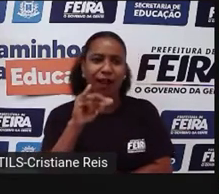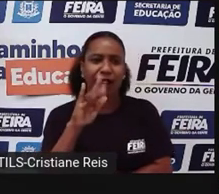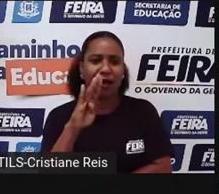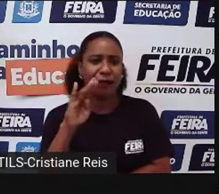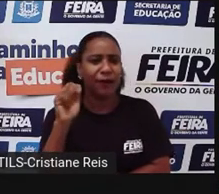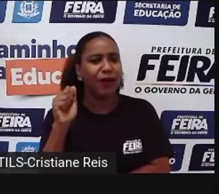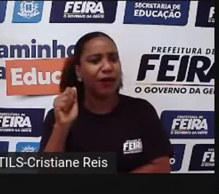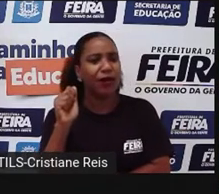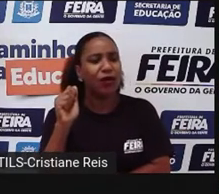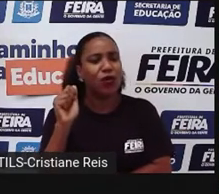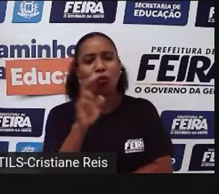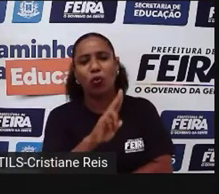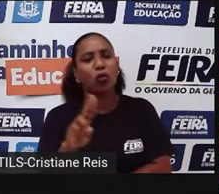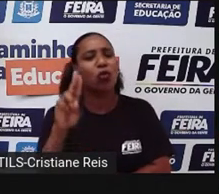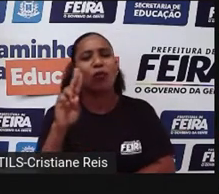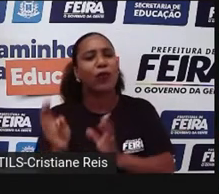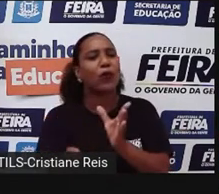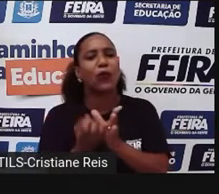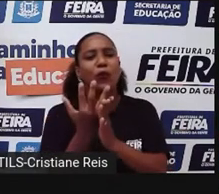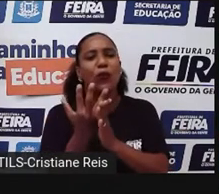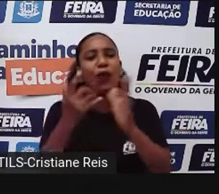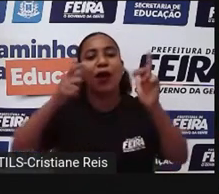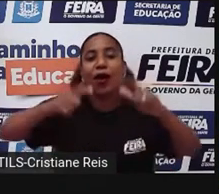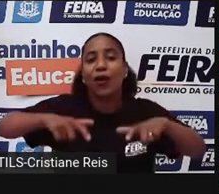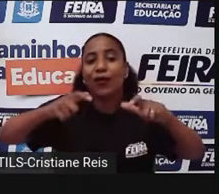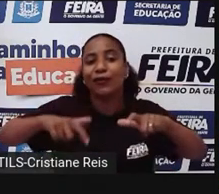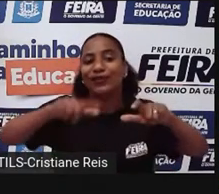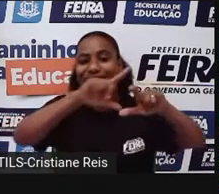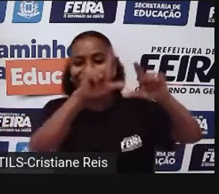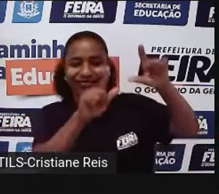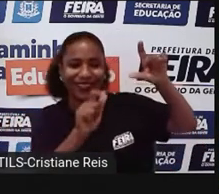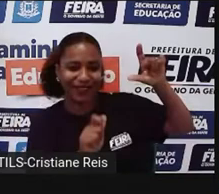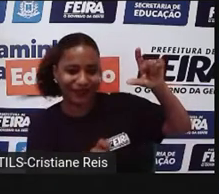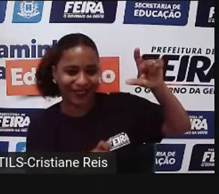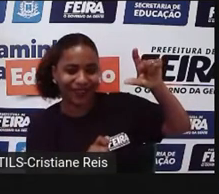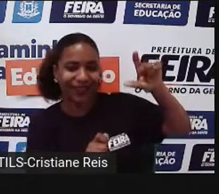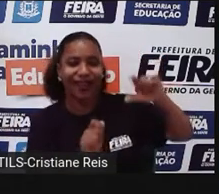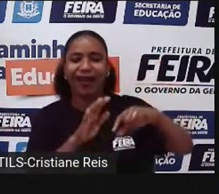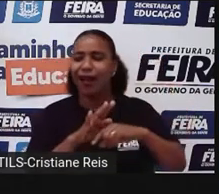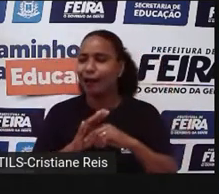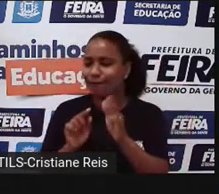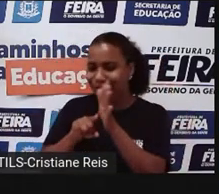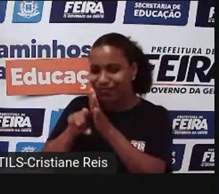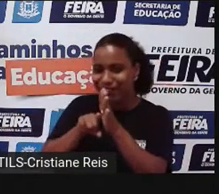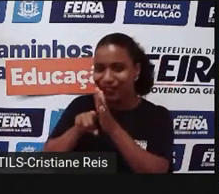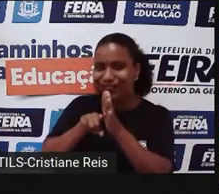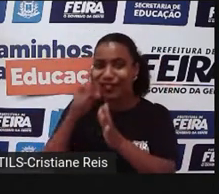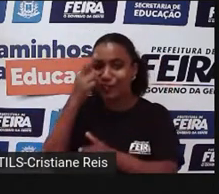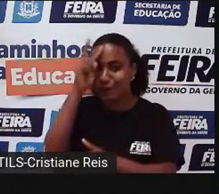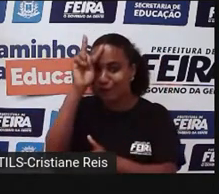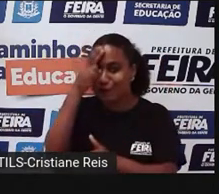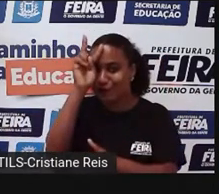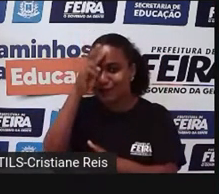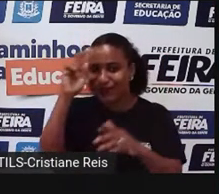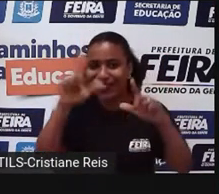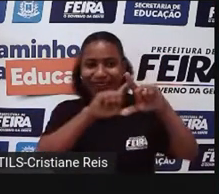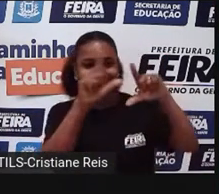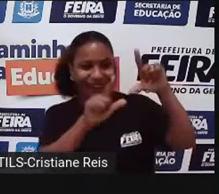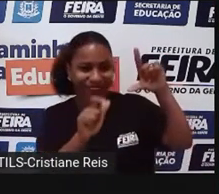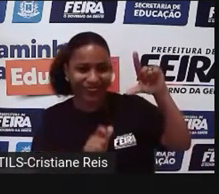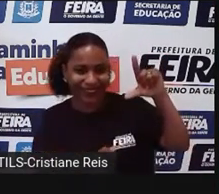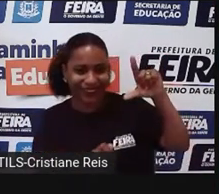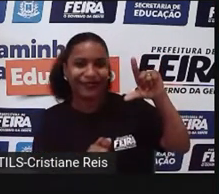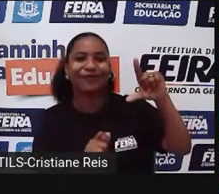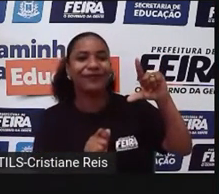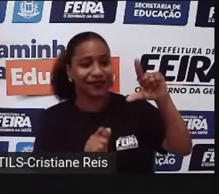nome. E foi aí que eu me identifiquei com as histórias africanas. E as histórias indígenas, porque a minha referência de infância, eu passei a minha